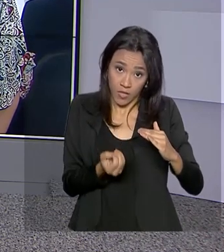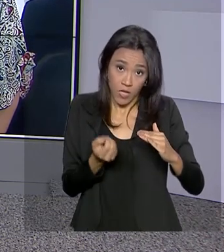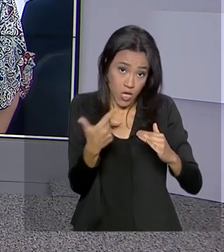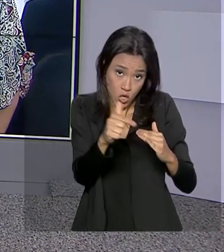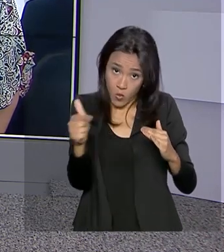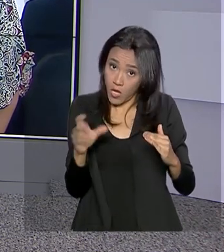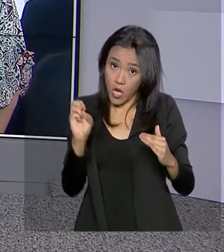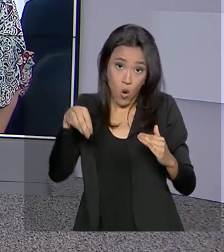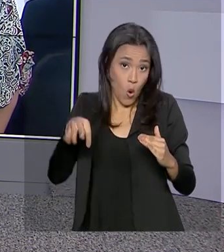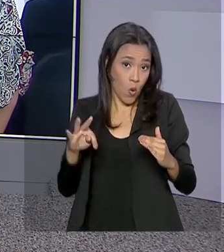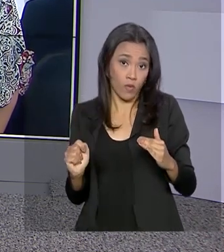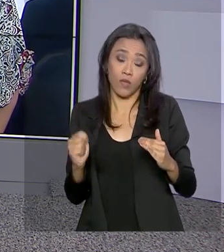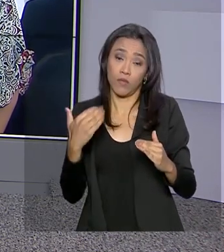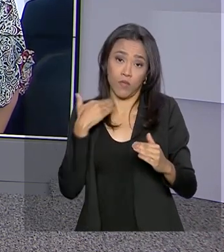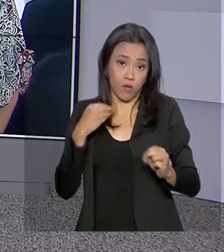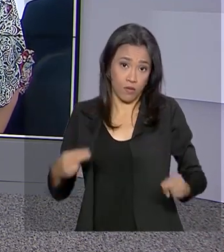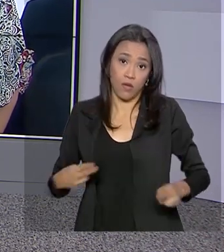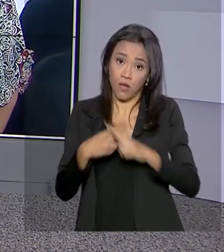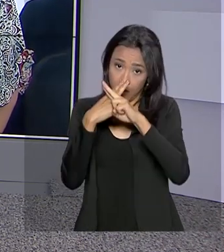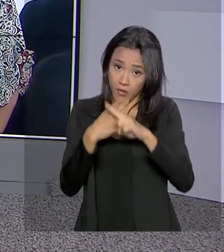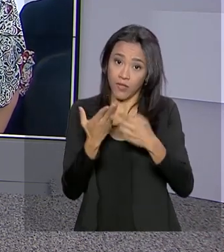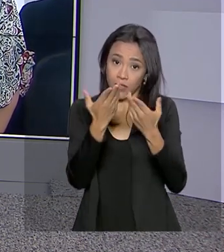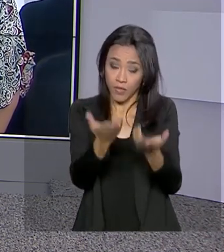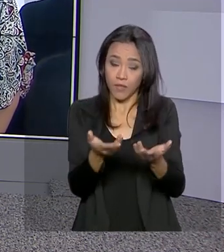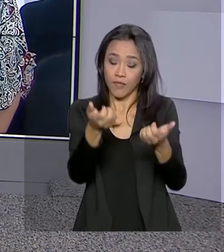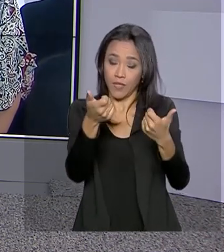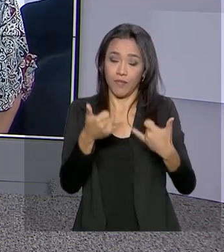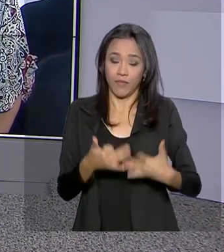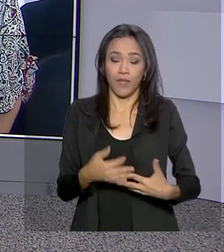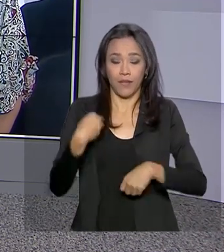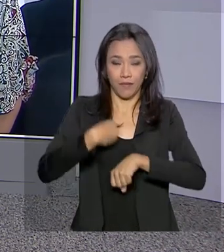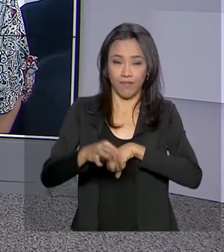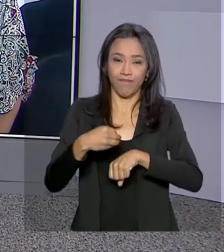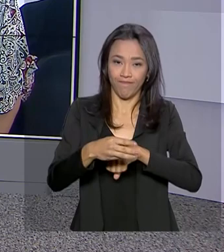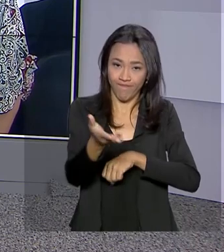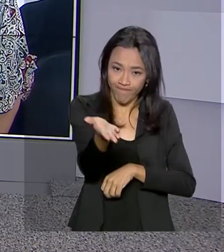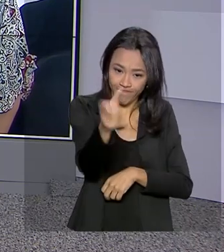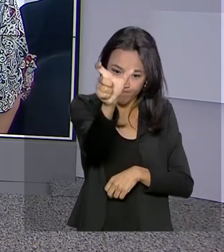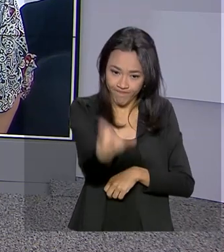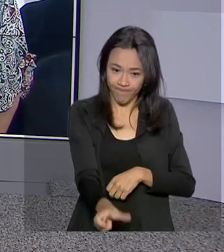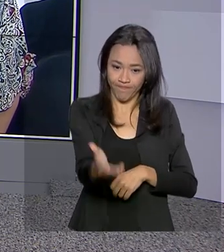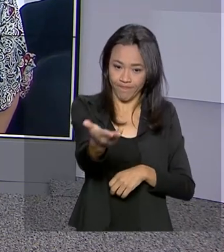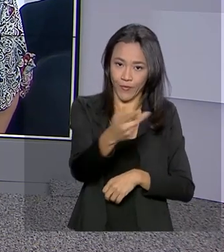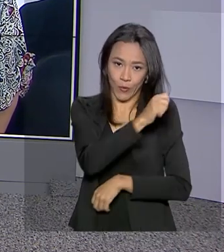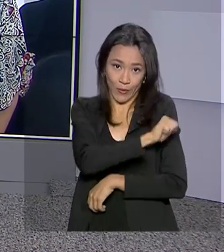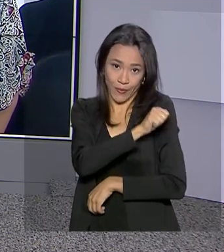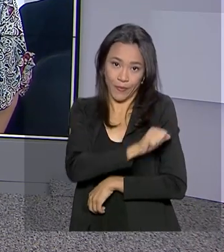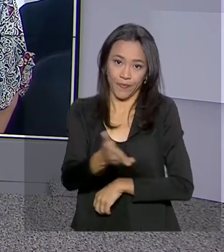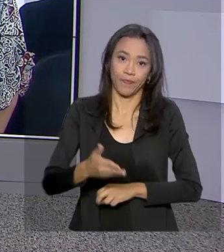possui conta na Caixa. Priscila Tereza, o Direto do Rio de Janeiro, tem as informações para a gente. Bom dia, Tereza.